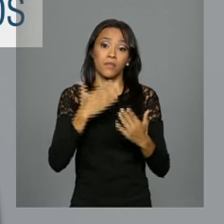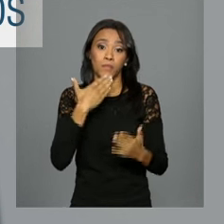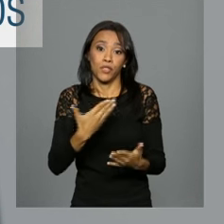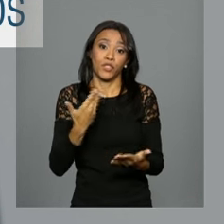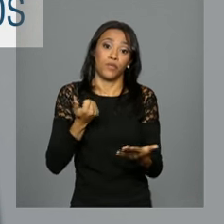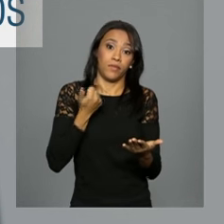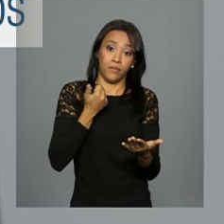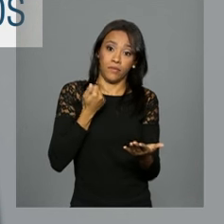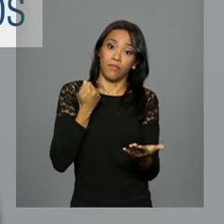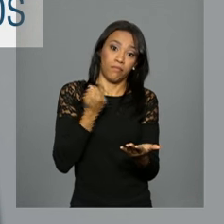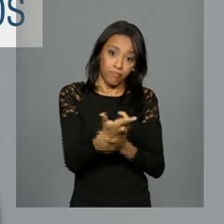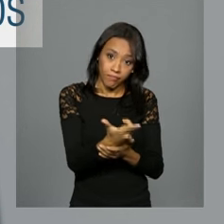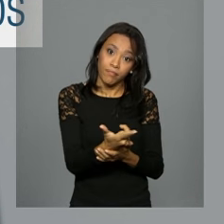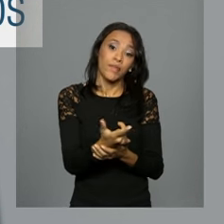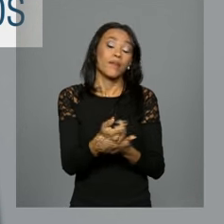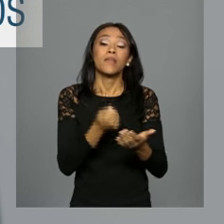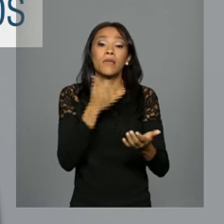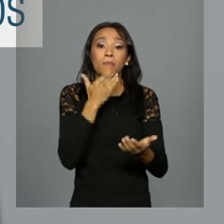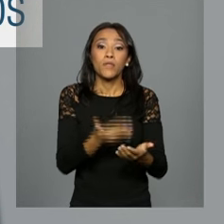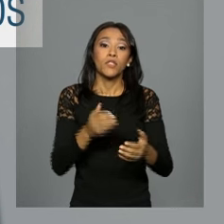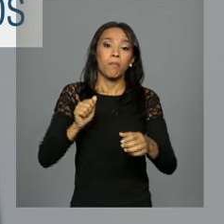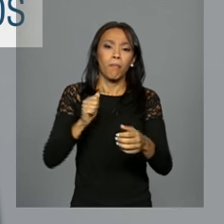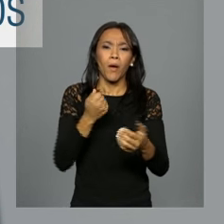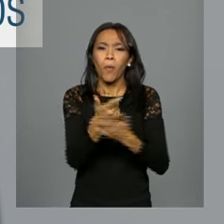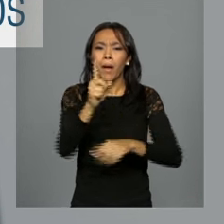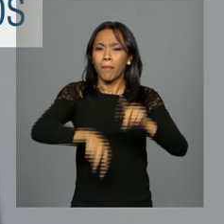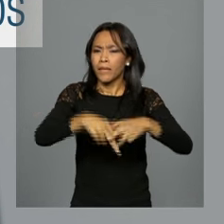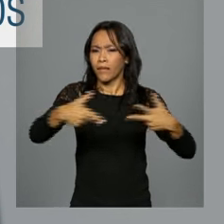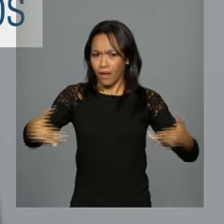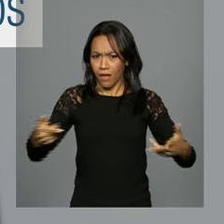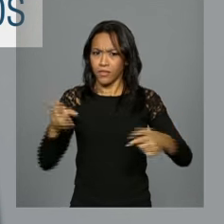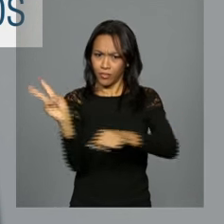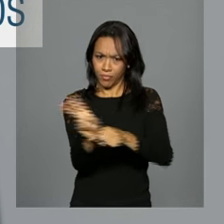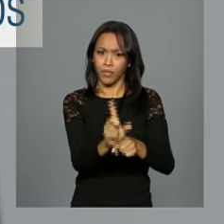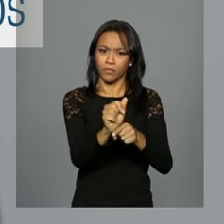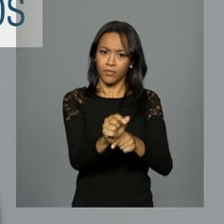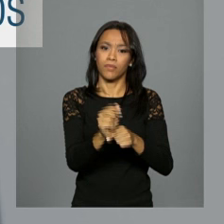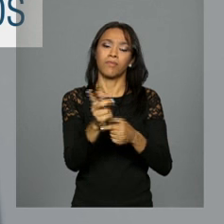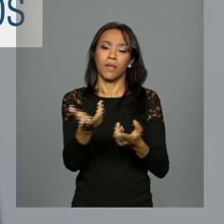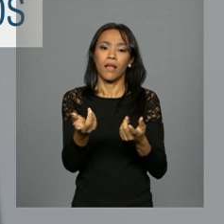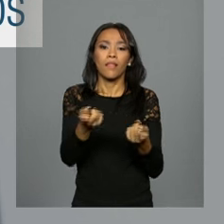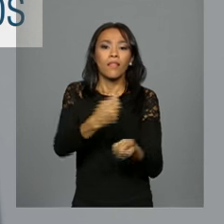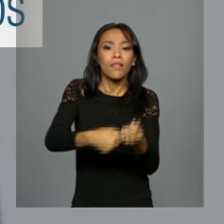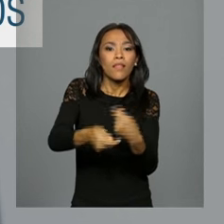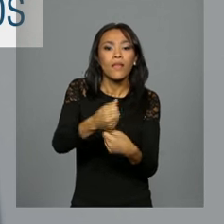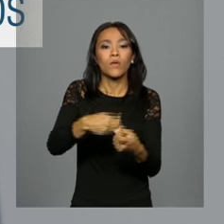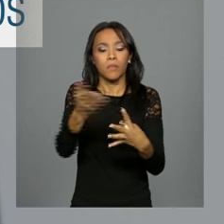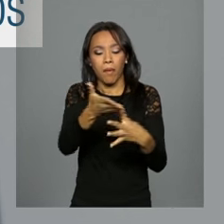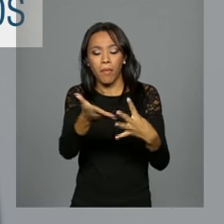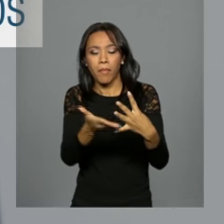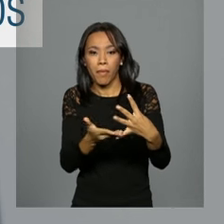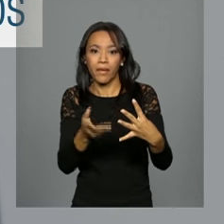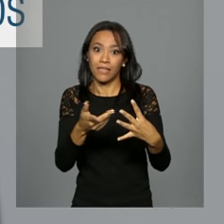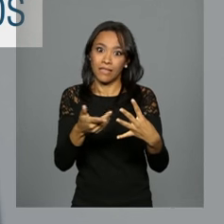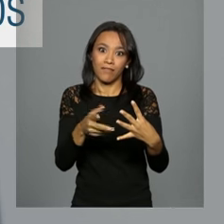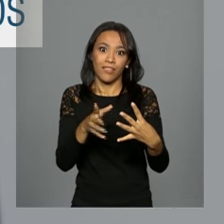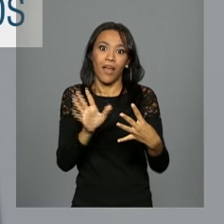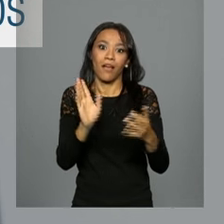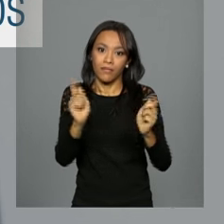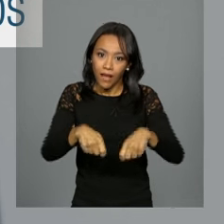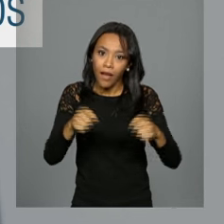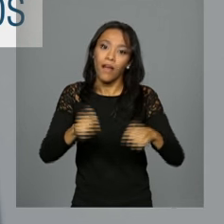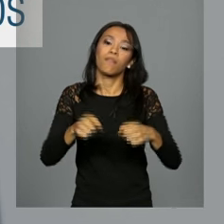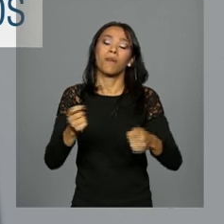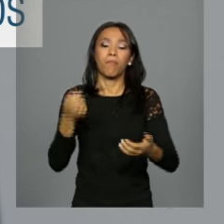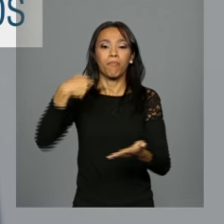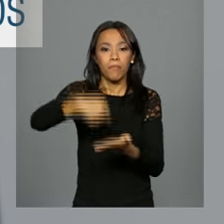e equipamentos via PSI, o programa BNDES de sustentação de investimento. Parcelas que estão para vencer vão poder ser